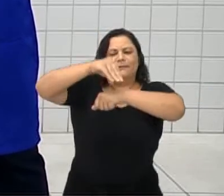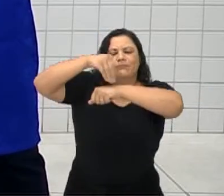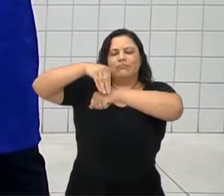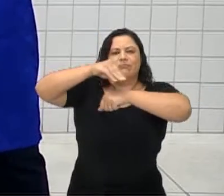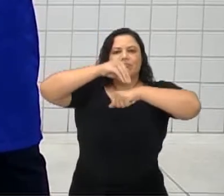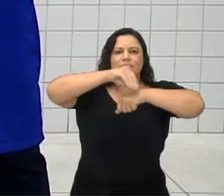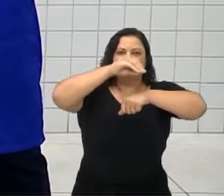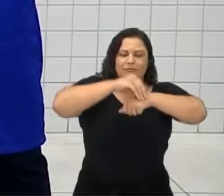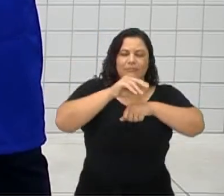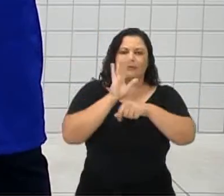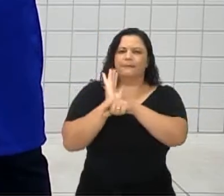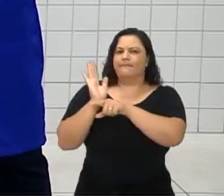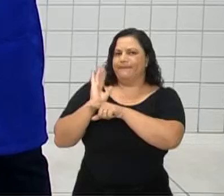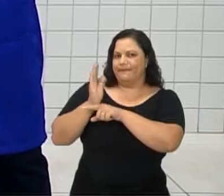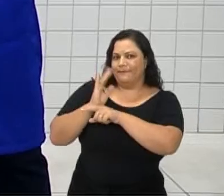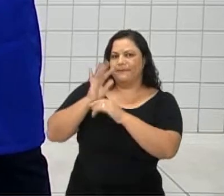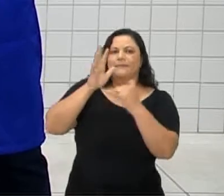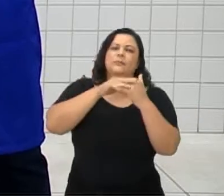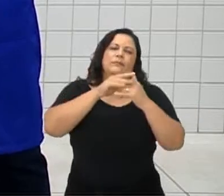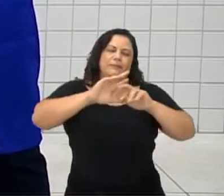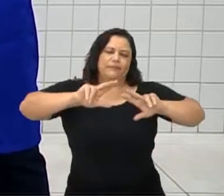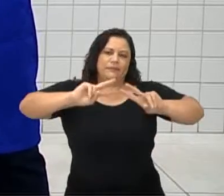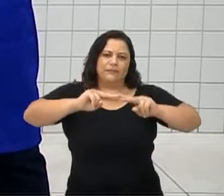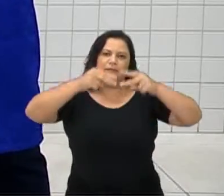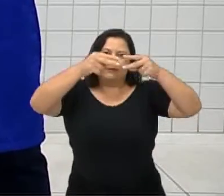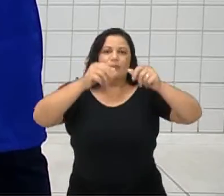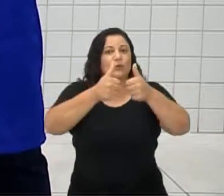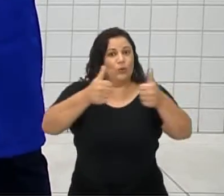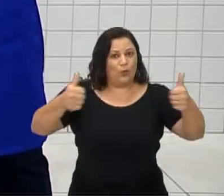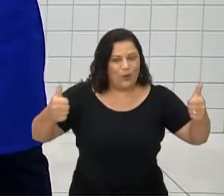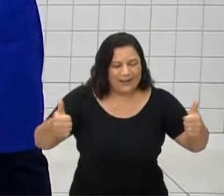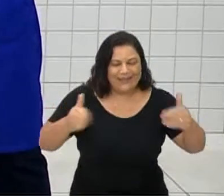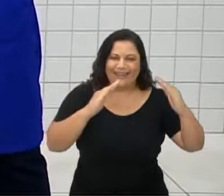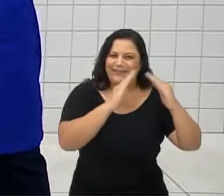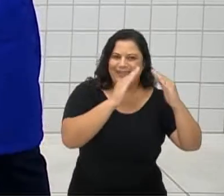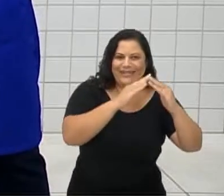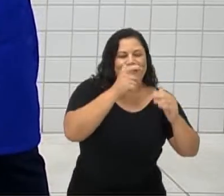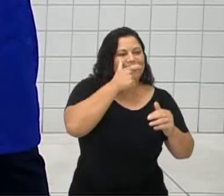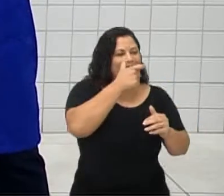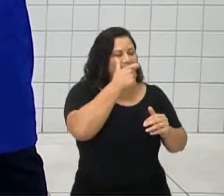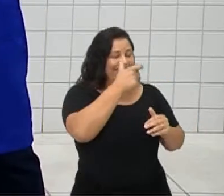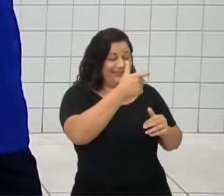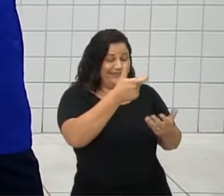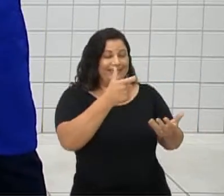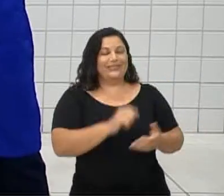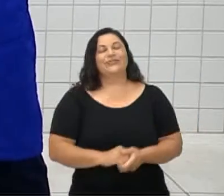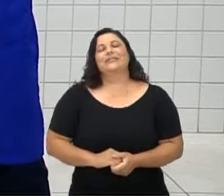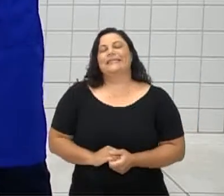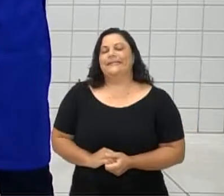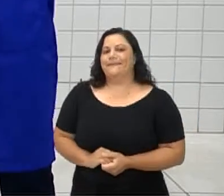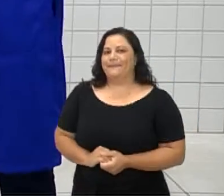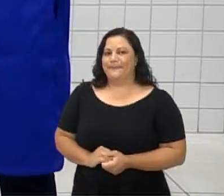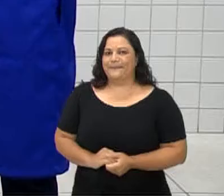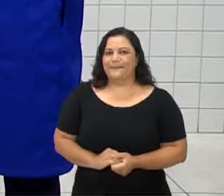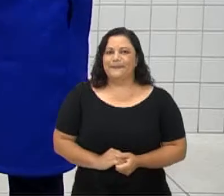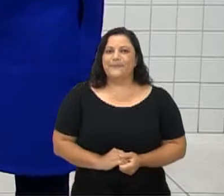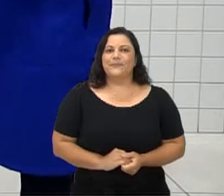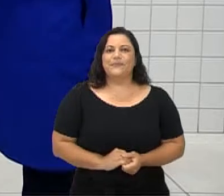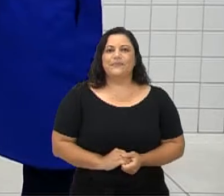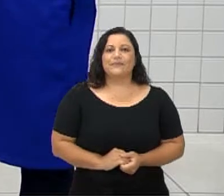aí de vídeos para vocês complementarem em casa. Fica a nossa lição de casa da nossa aula de hoje, ok?